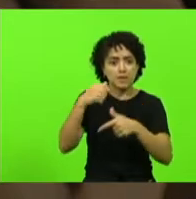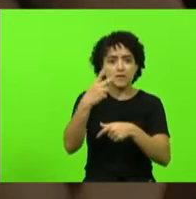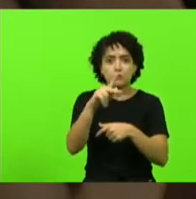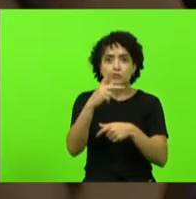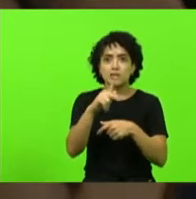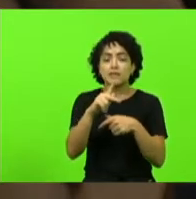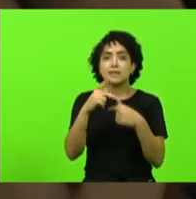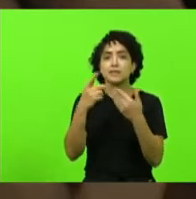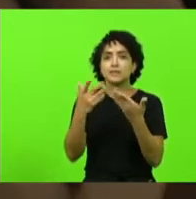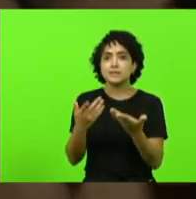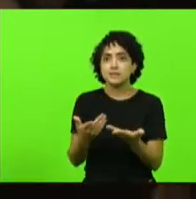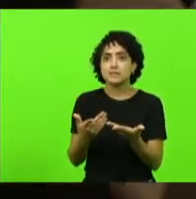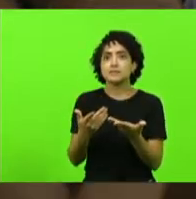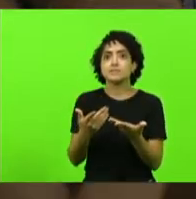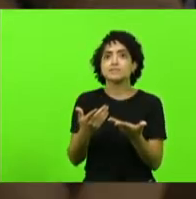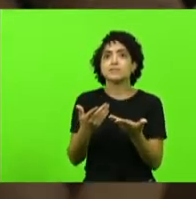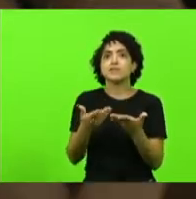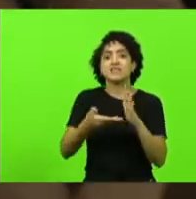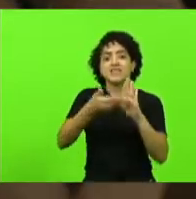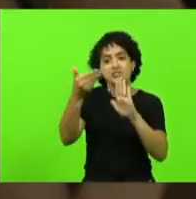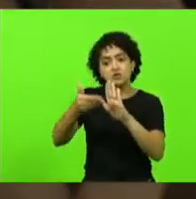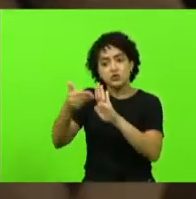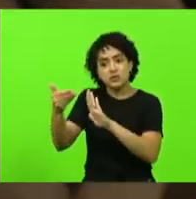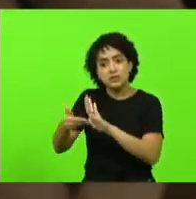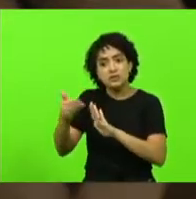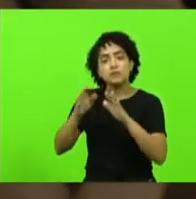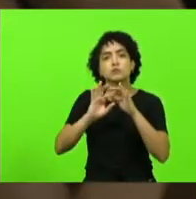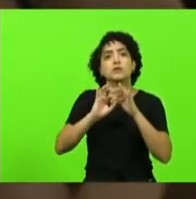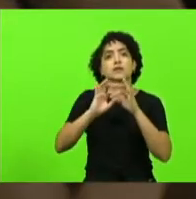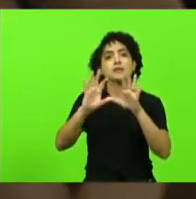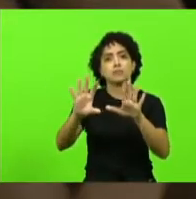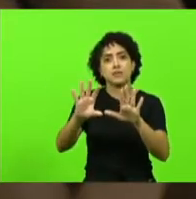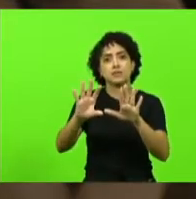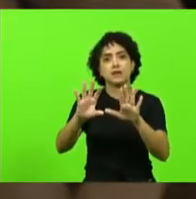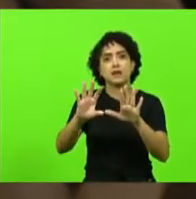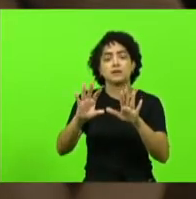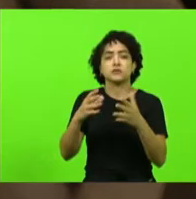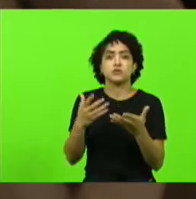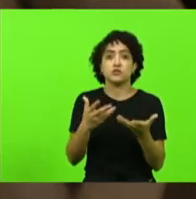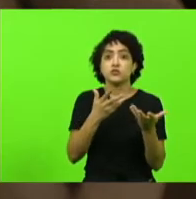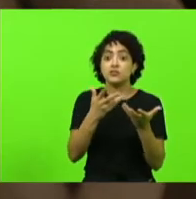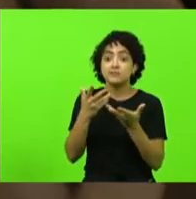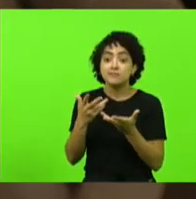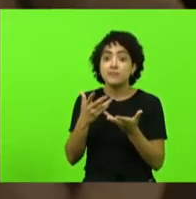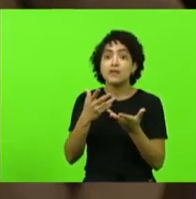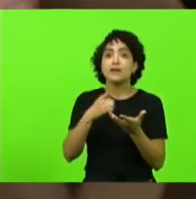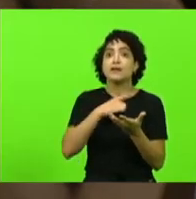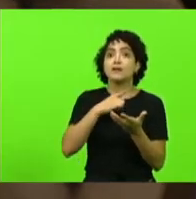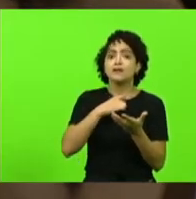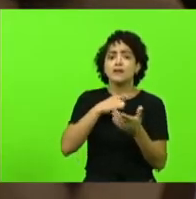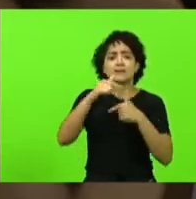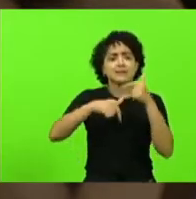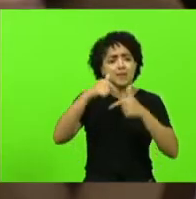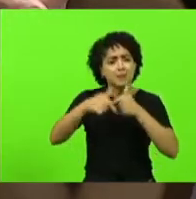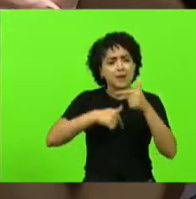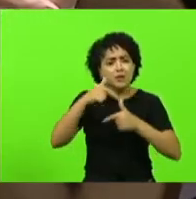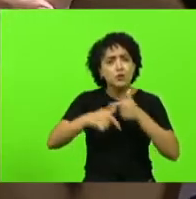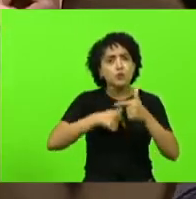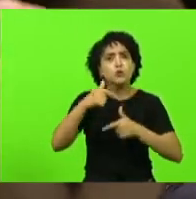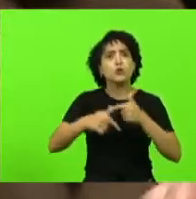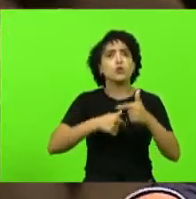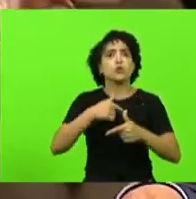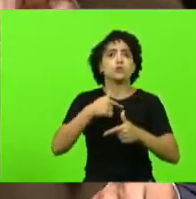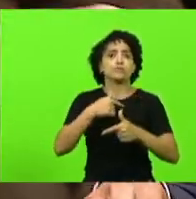o está privando também da liberdade de desfrutar daquilo que ele trabalhou trabalhou por